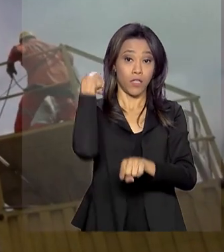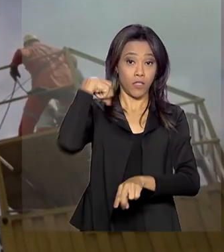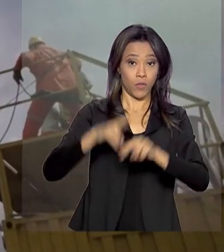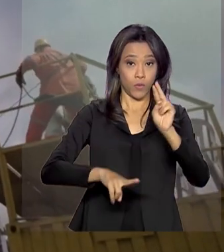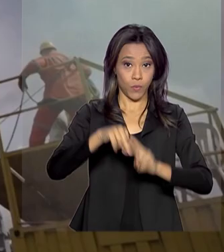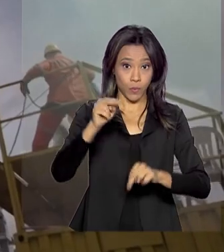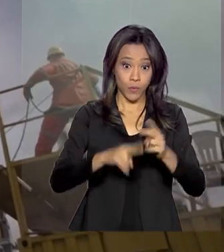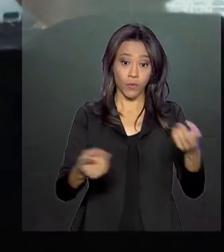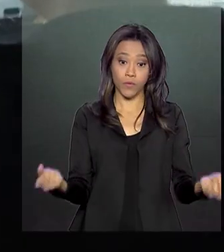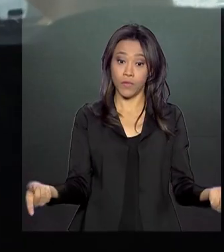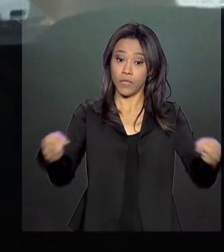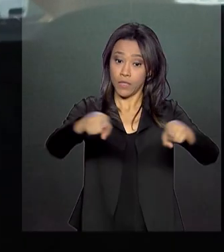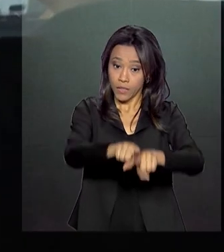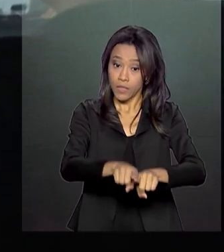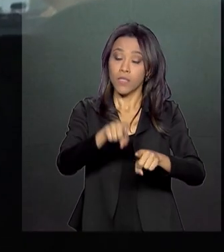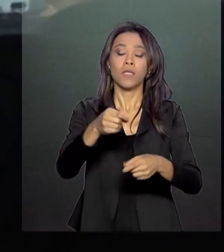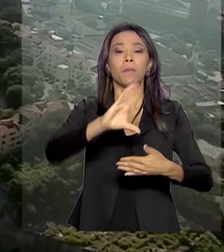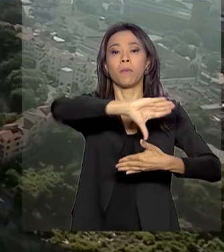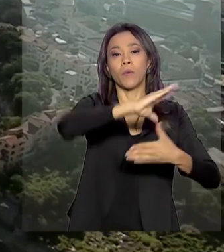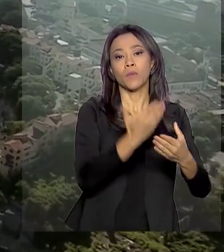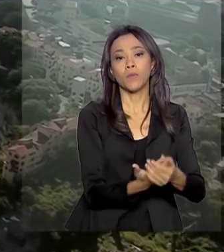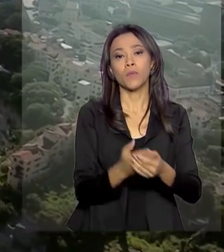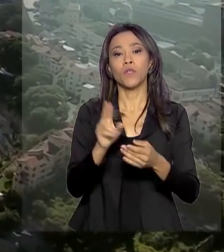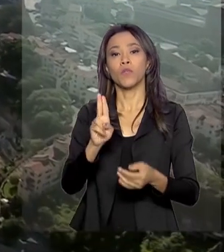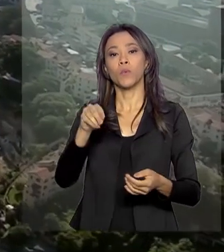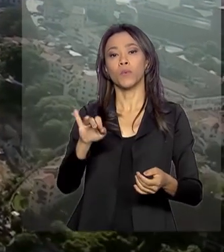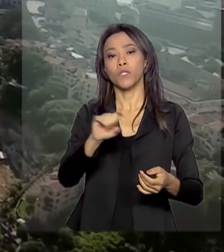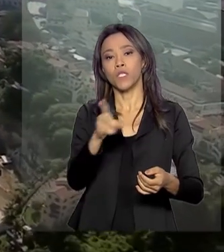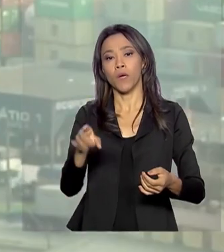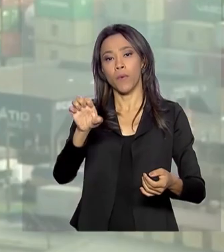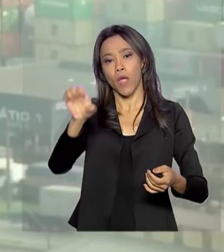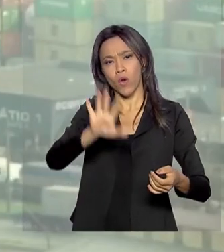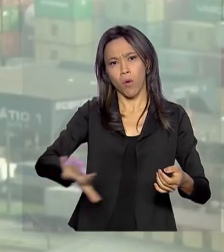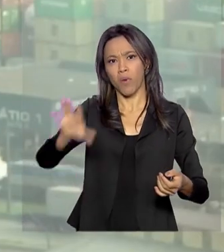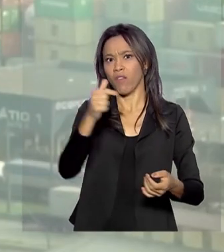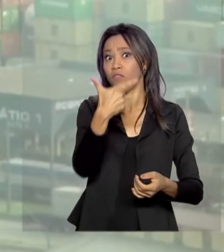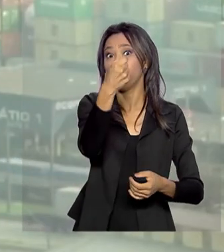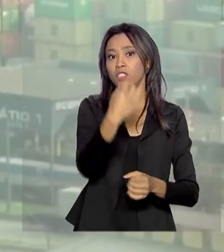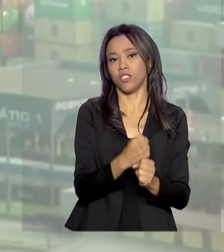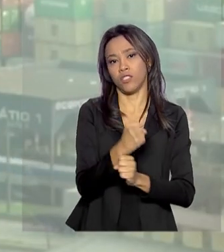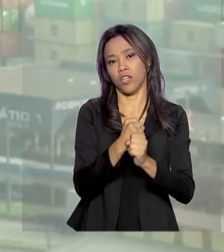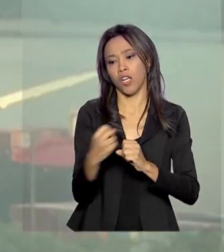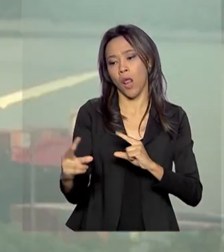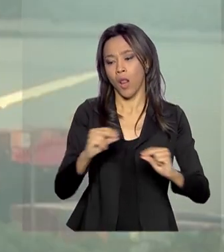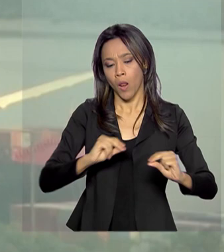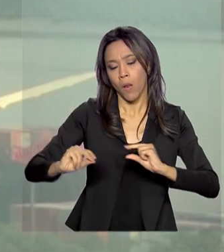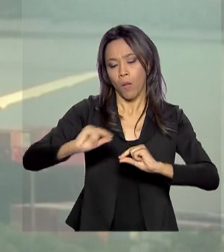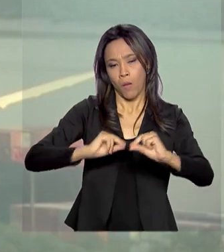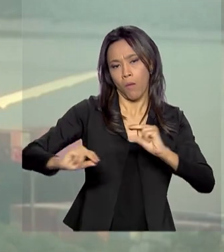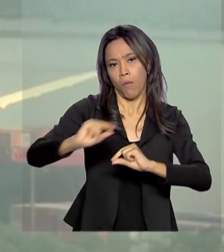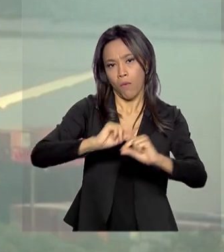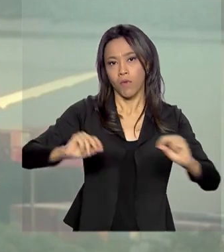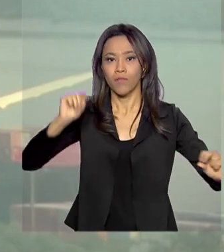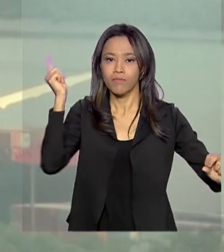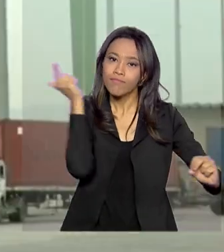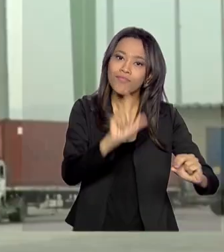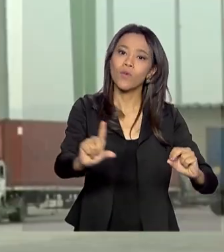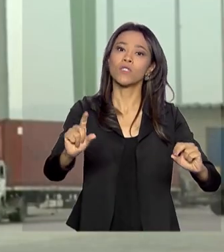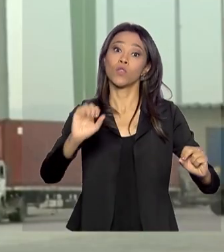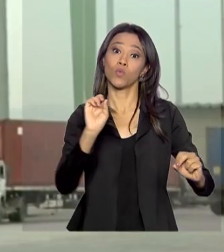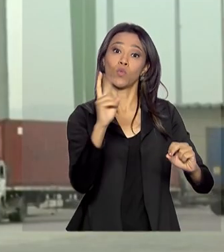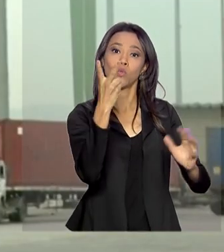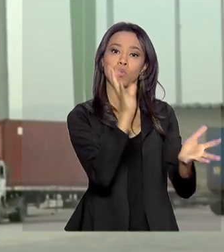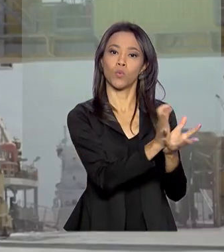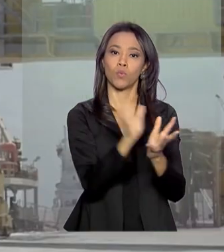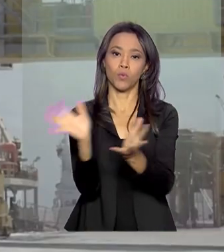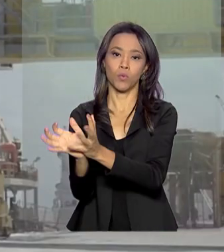entre Mercosul e União Europeia, depois de 20 anos de negociação. Juntos, os dois blocos representam cerca